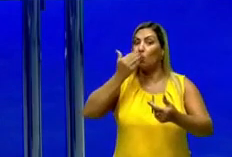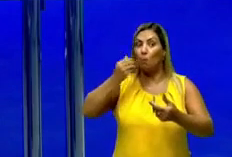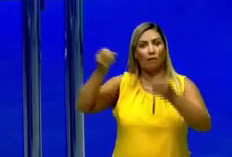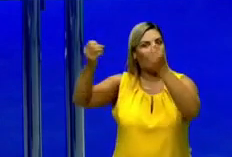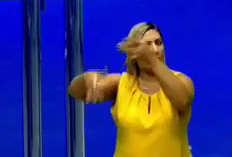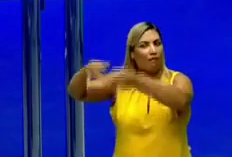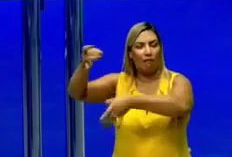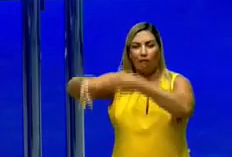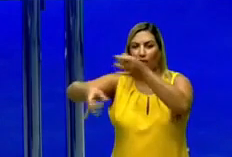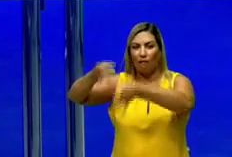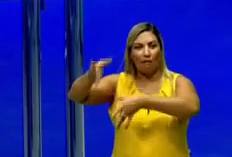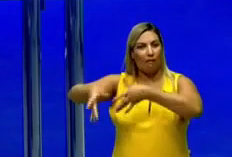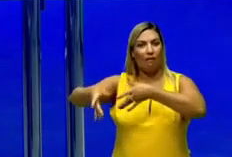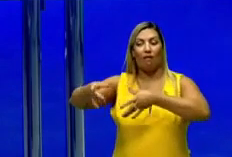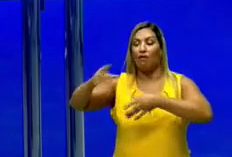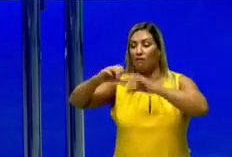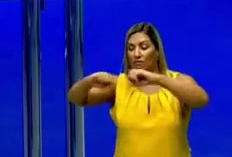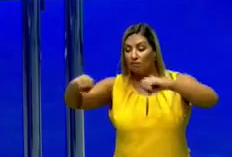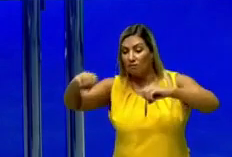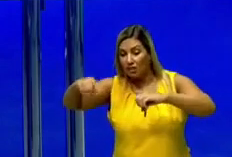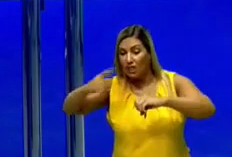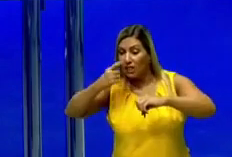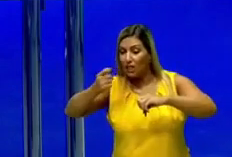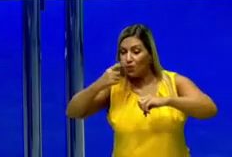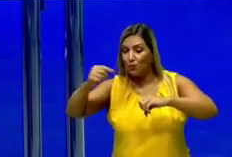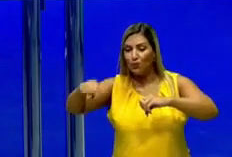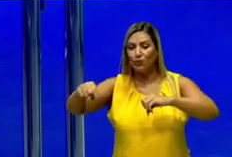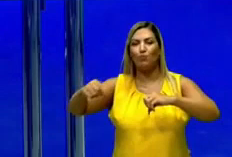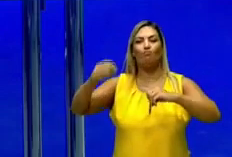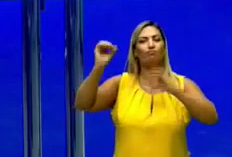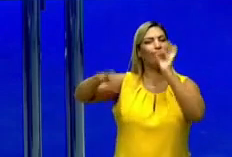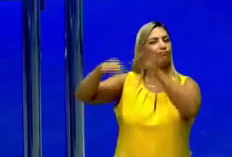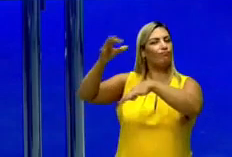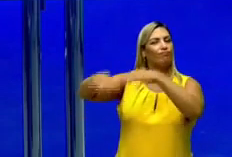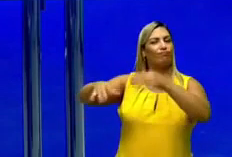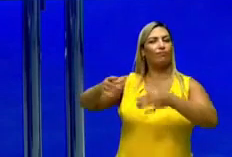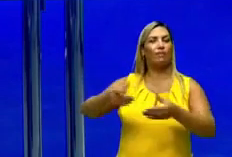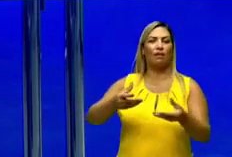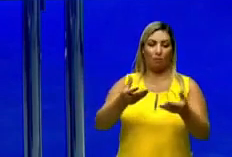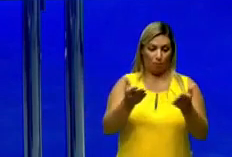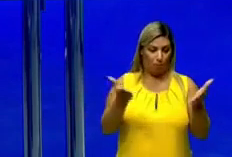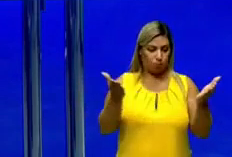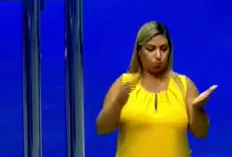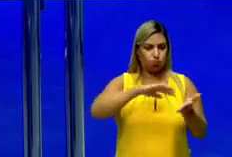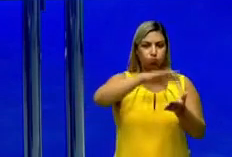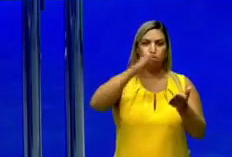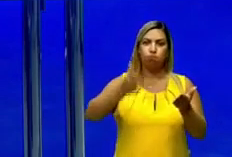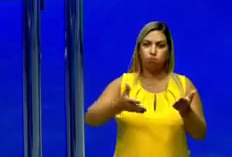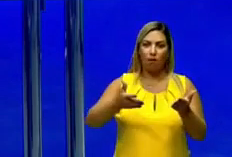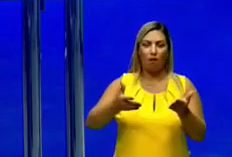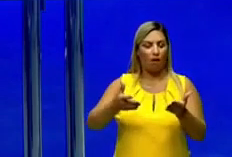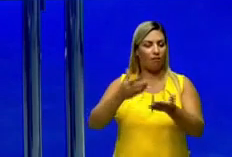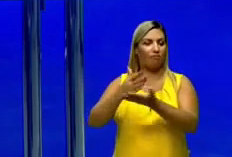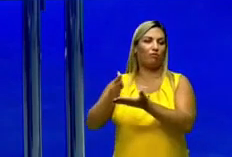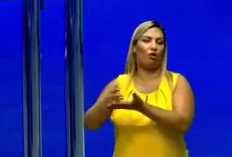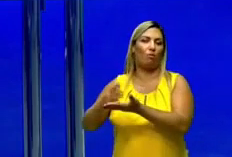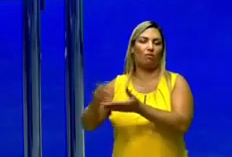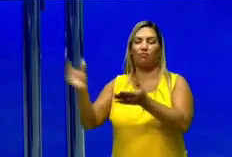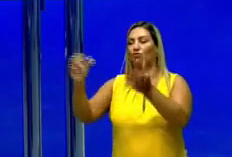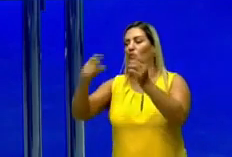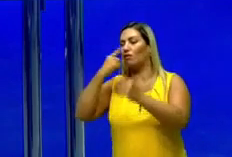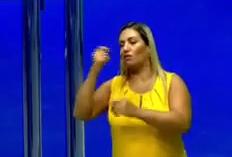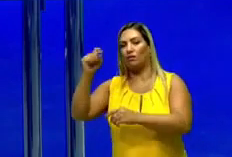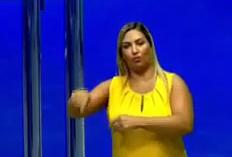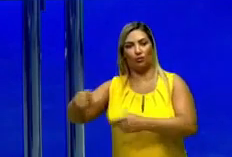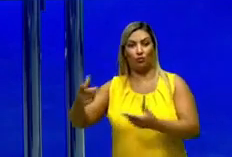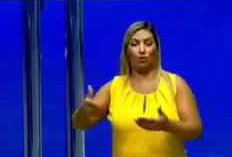Então a comida invisível foi produzido tanto, né? Esse tanto foi para, serviu para a alimentação da população? Não. É onde a gente vai